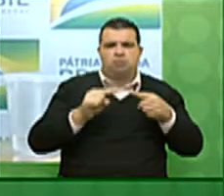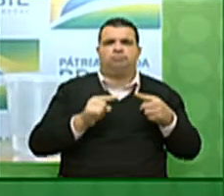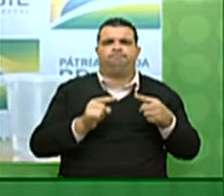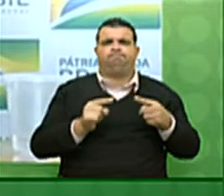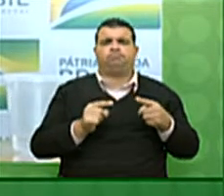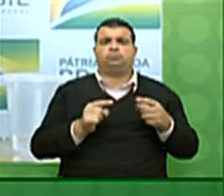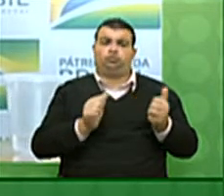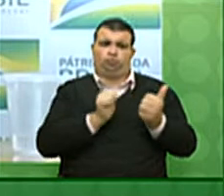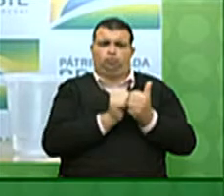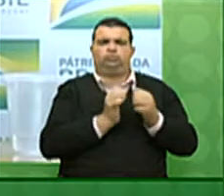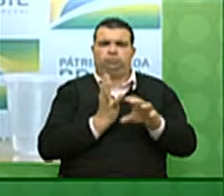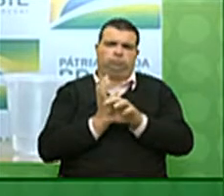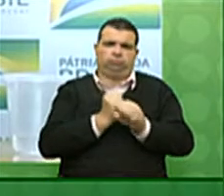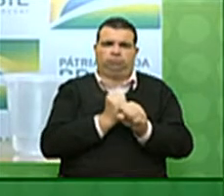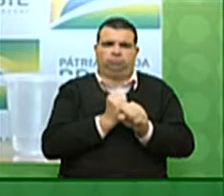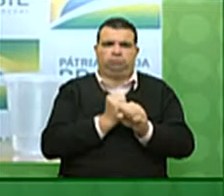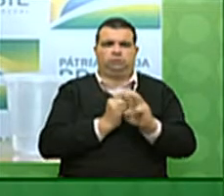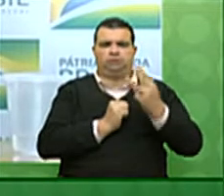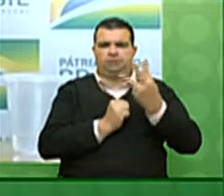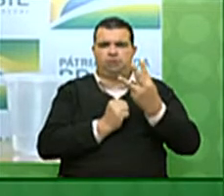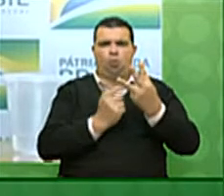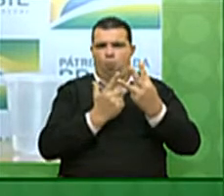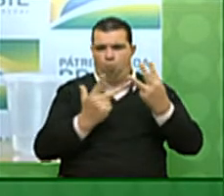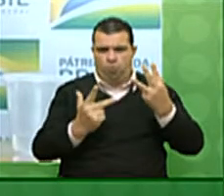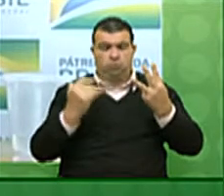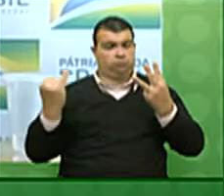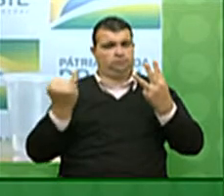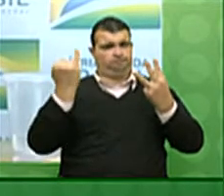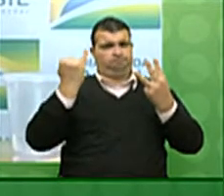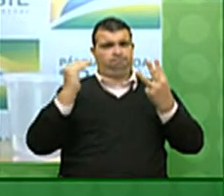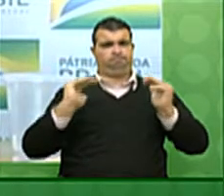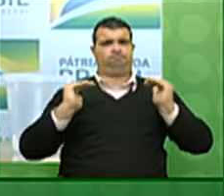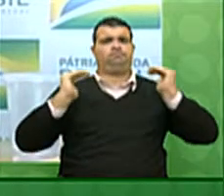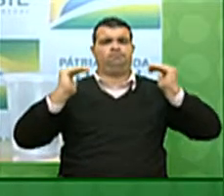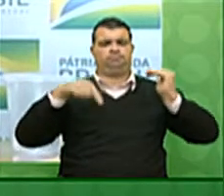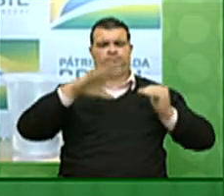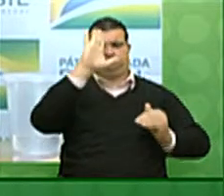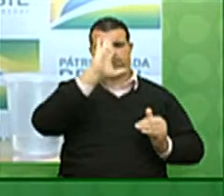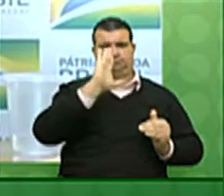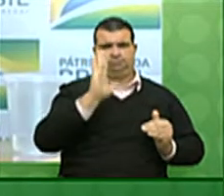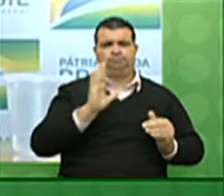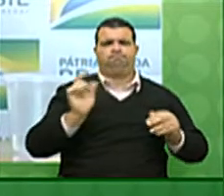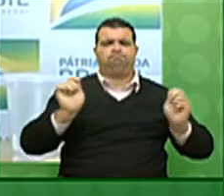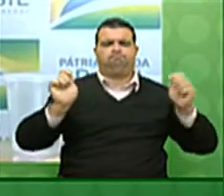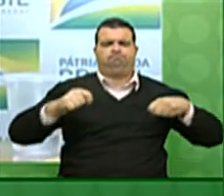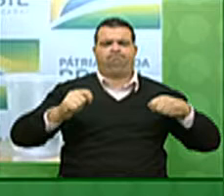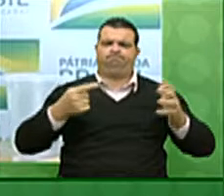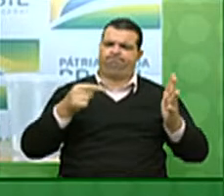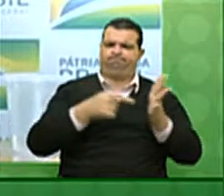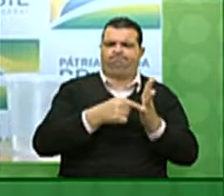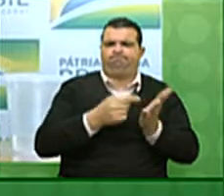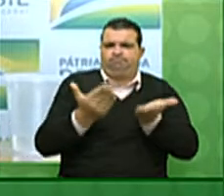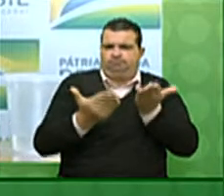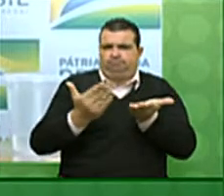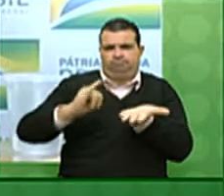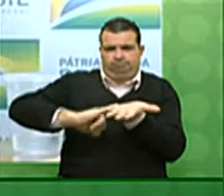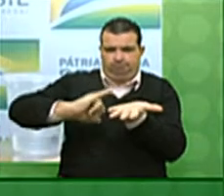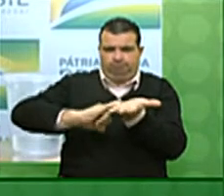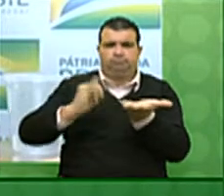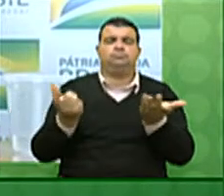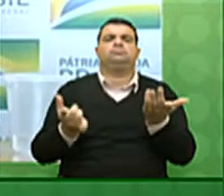constituem os três pilares para que o Brasil possa obter um equilíbrio fiscal,